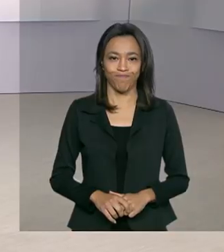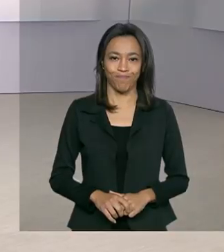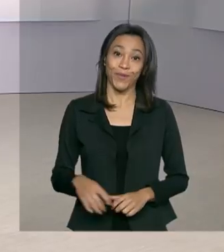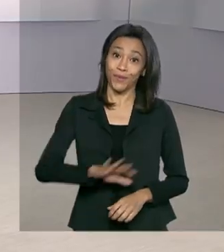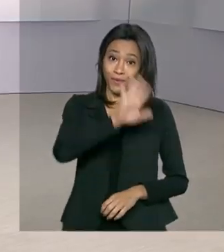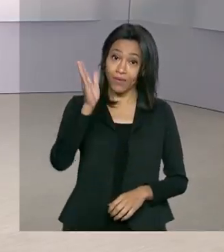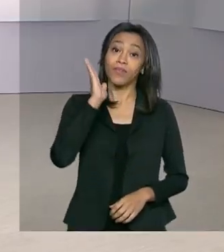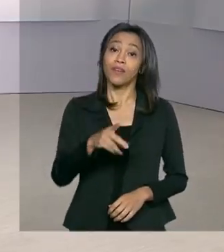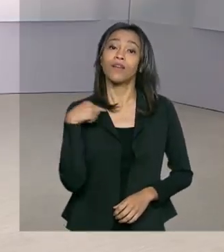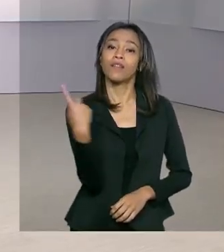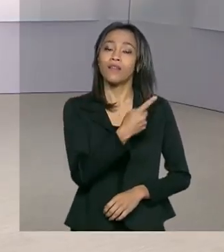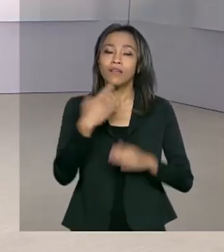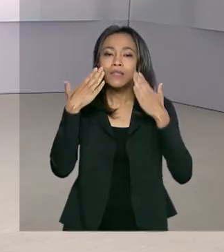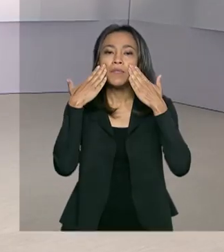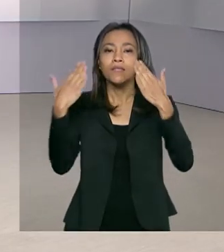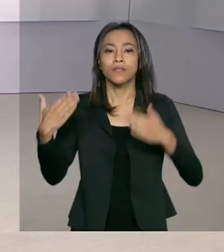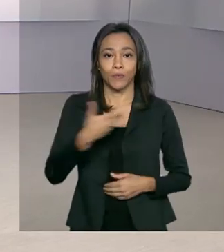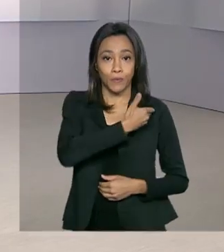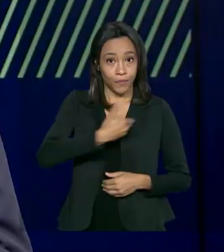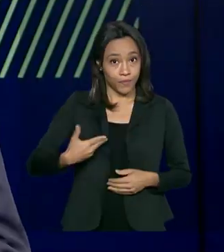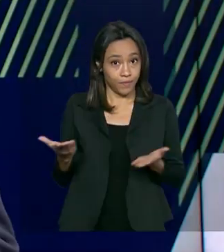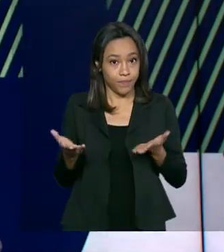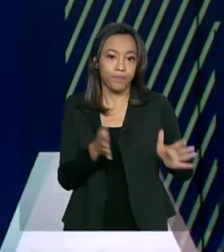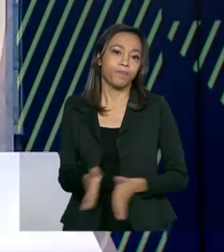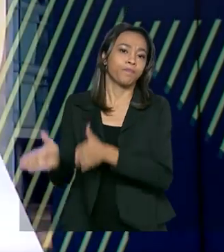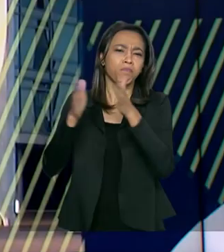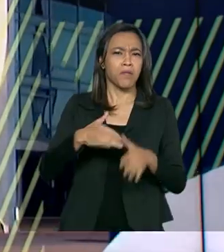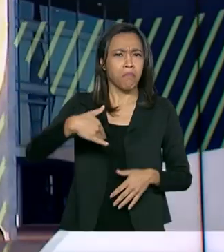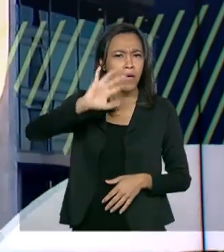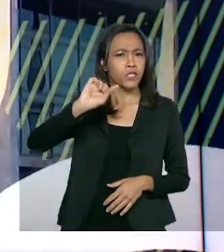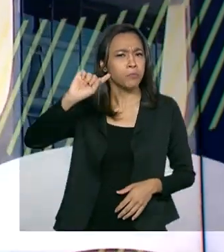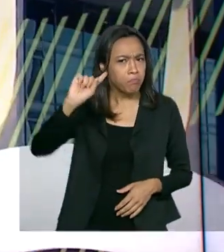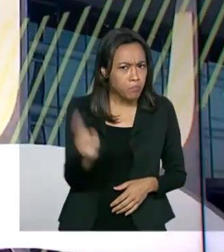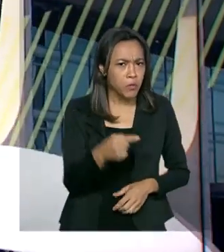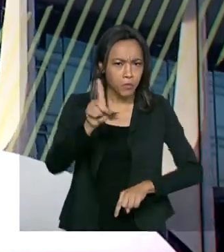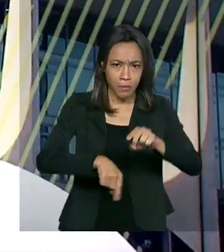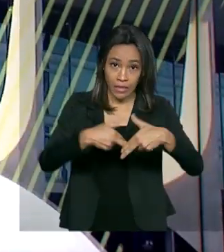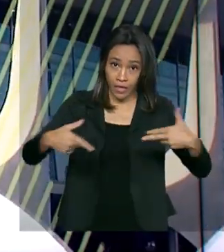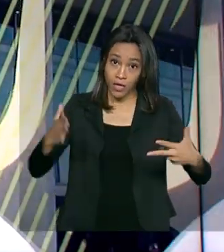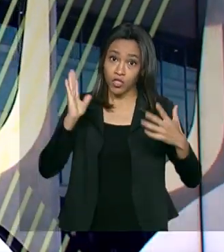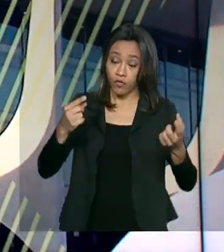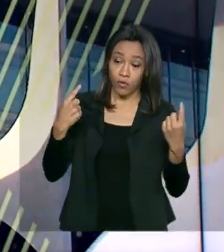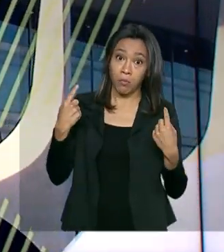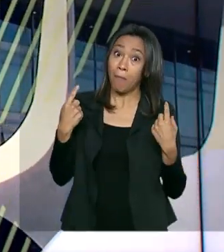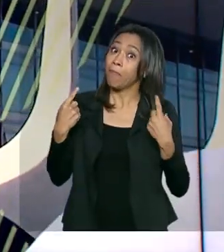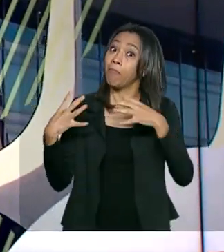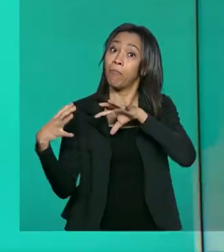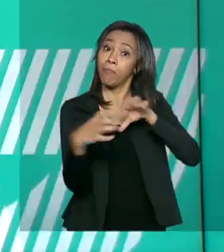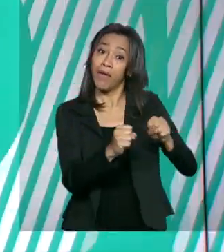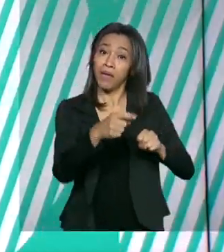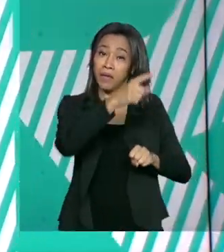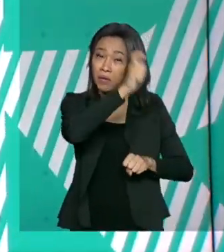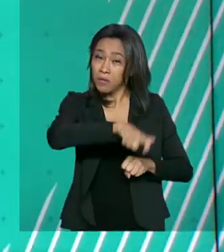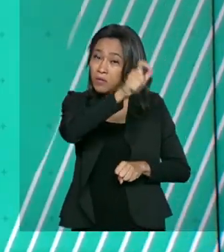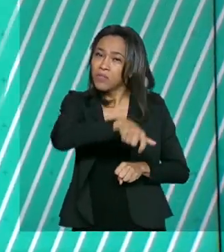Olá, já estamos no ar com o governo agora. Mais de mil bens apreendidos de traficantes foram leiloados